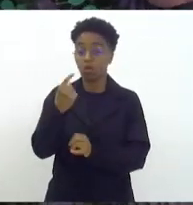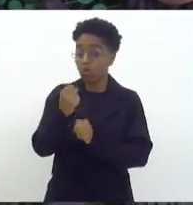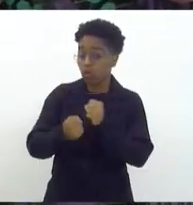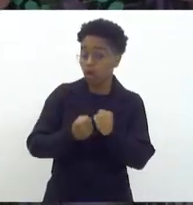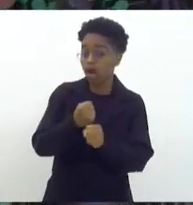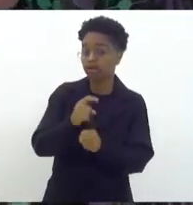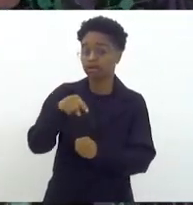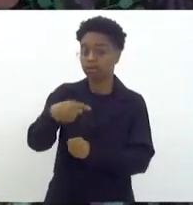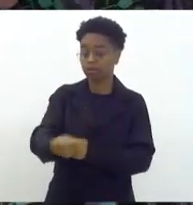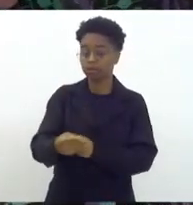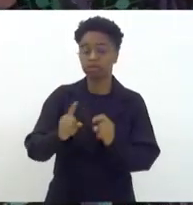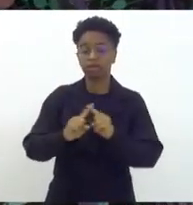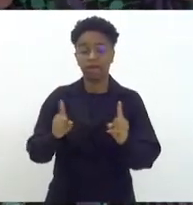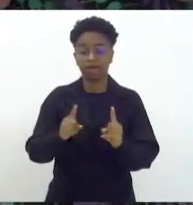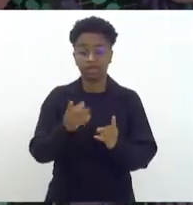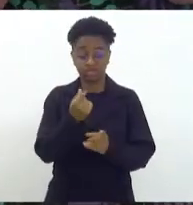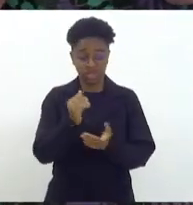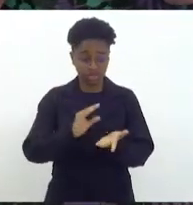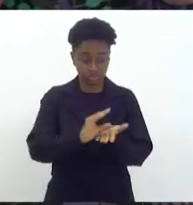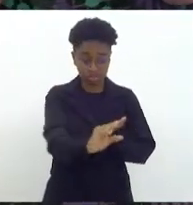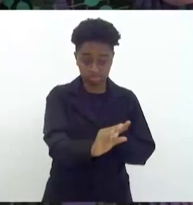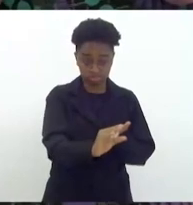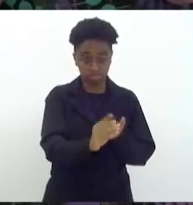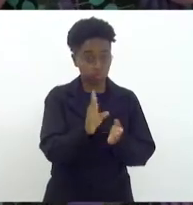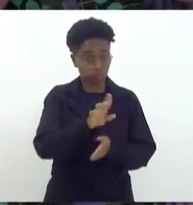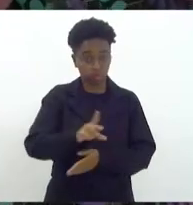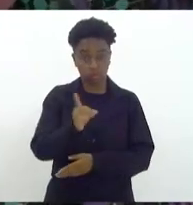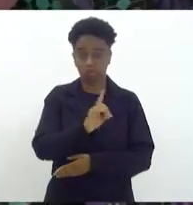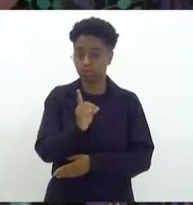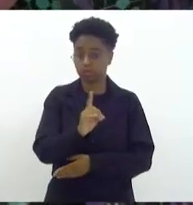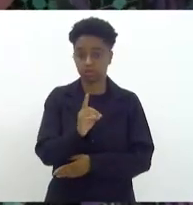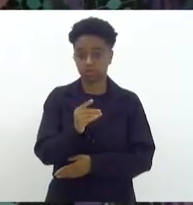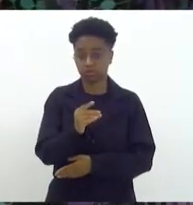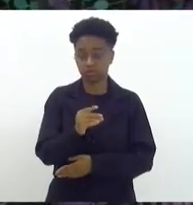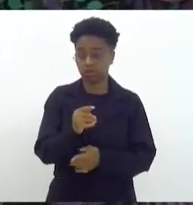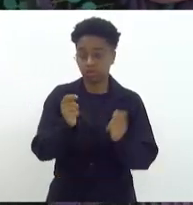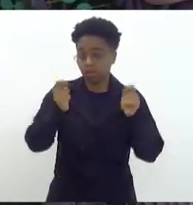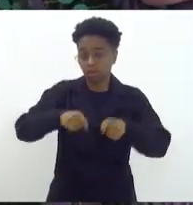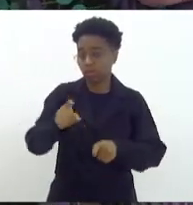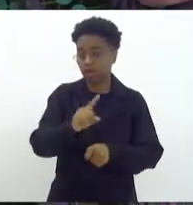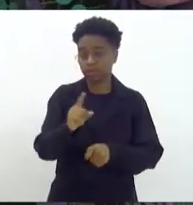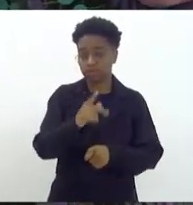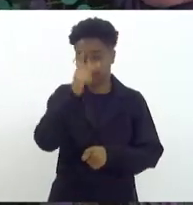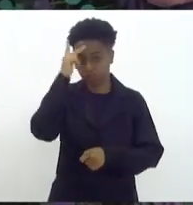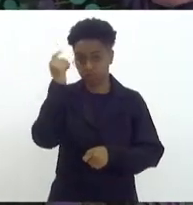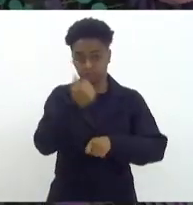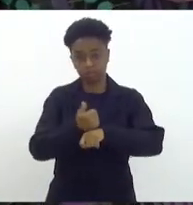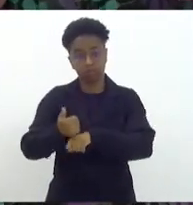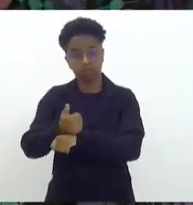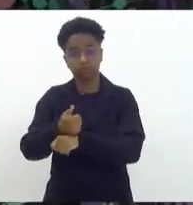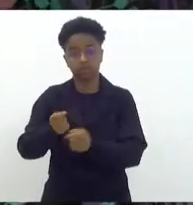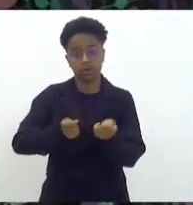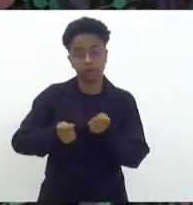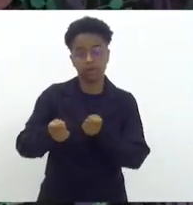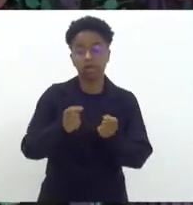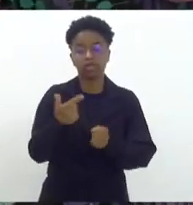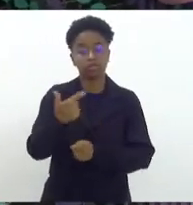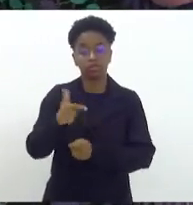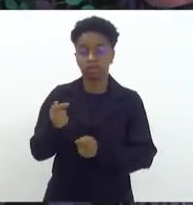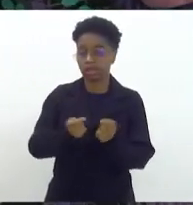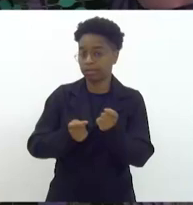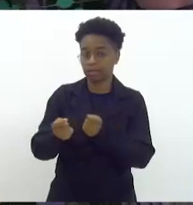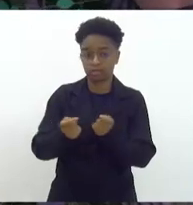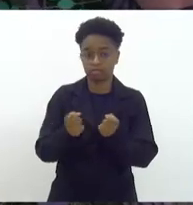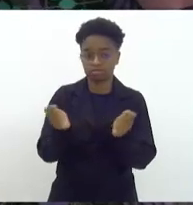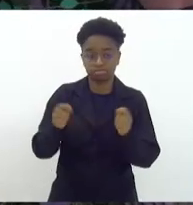Não utilizaram o recurso que a gente dispôs no orçamento para capacitar os mediadores. Nós não temos mediadores suficientes para todo mundo.